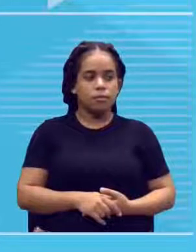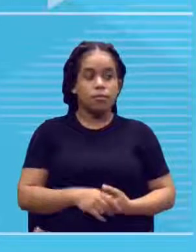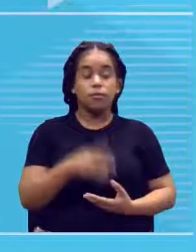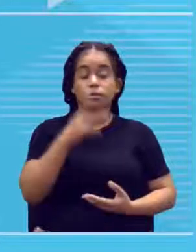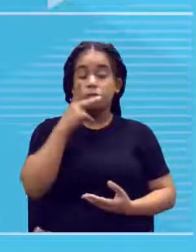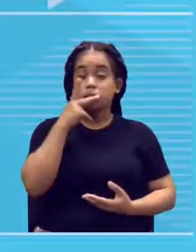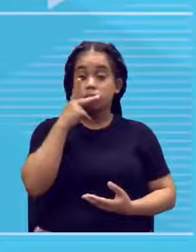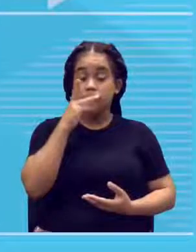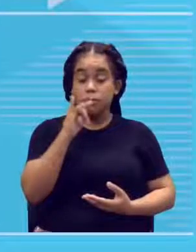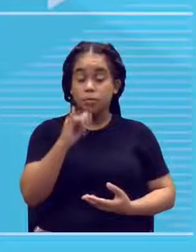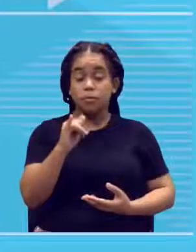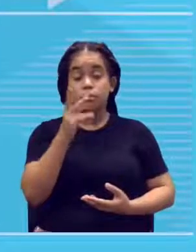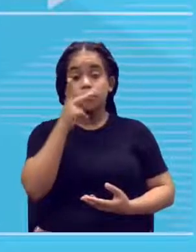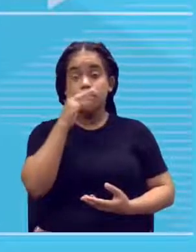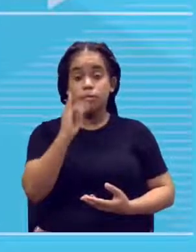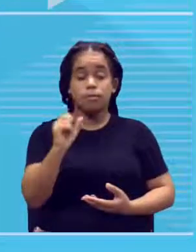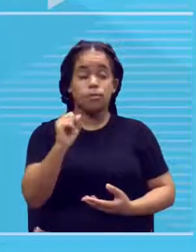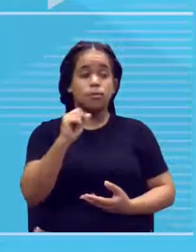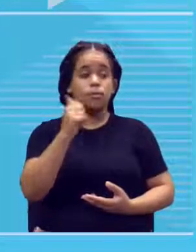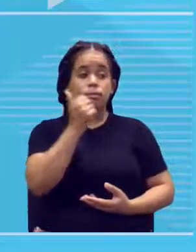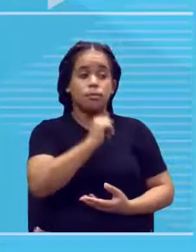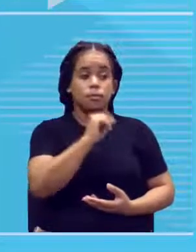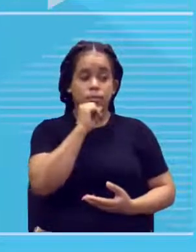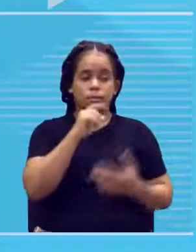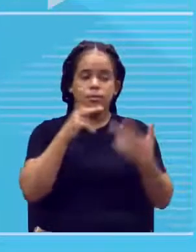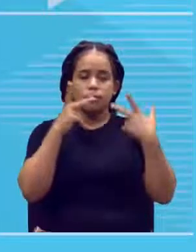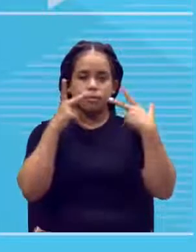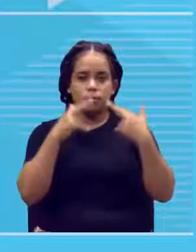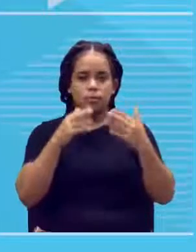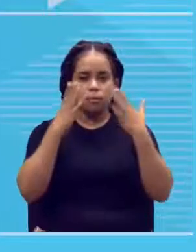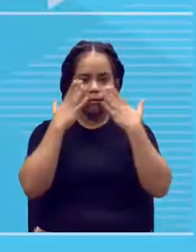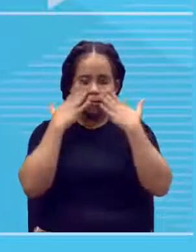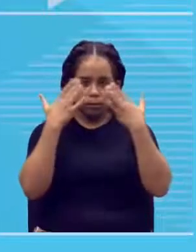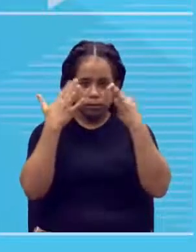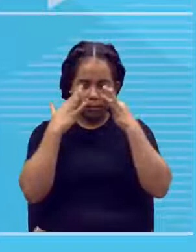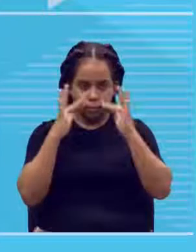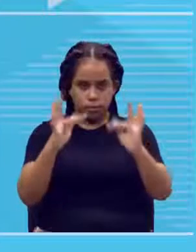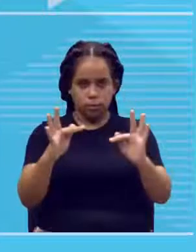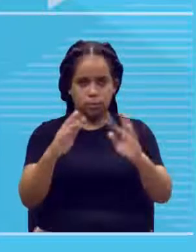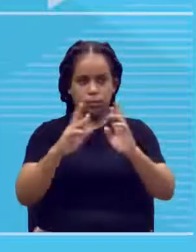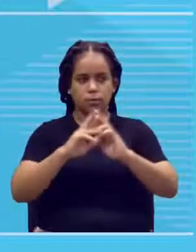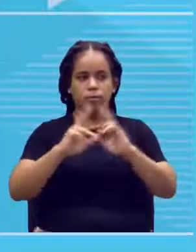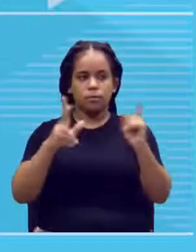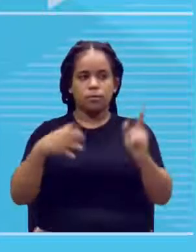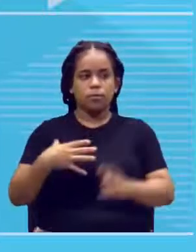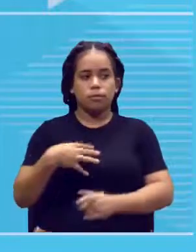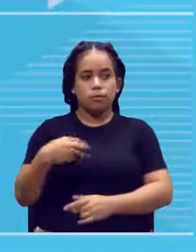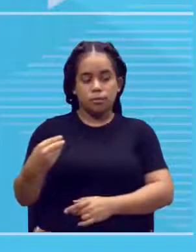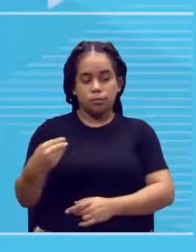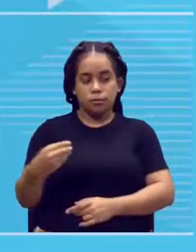terem. Pais fenotipicamente iguais. Com filho diferente deles.